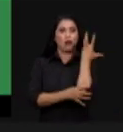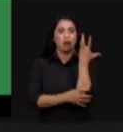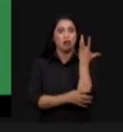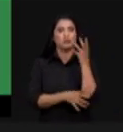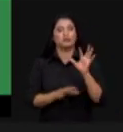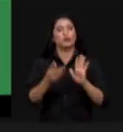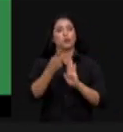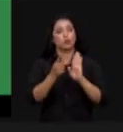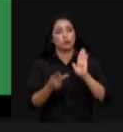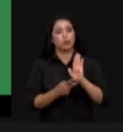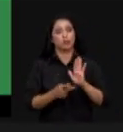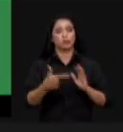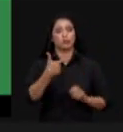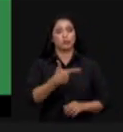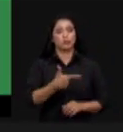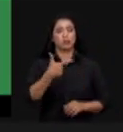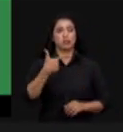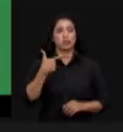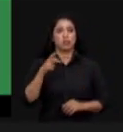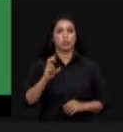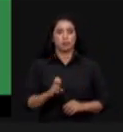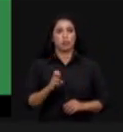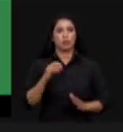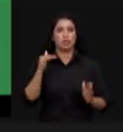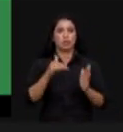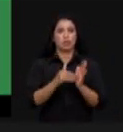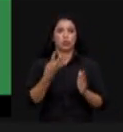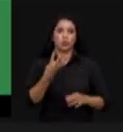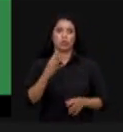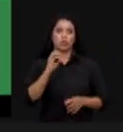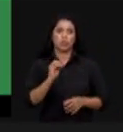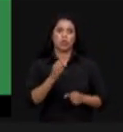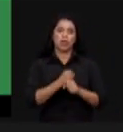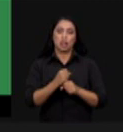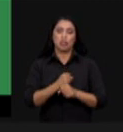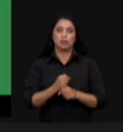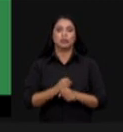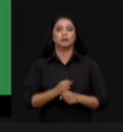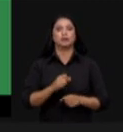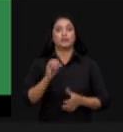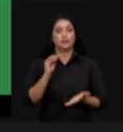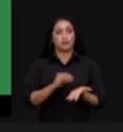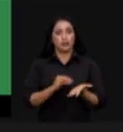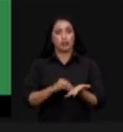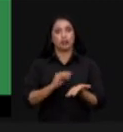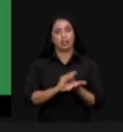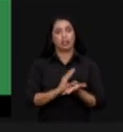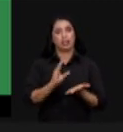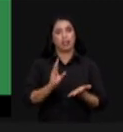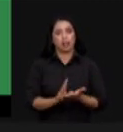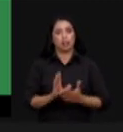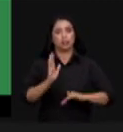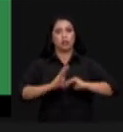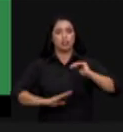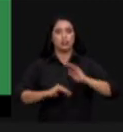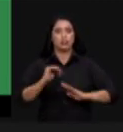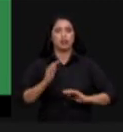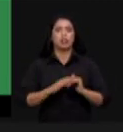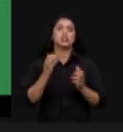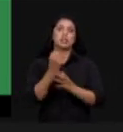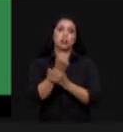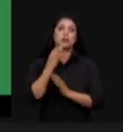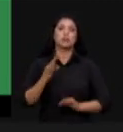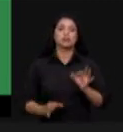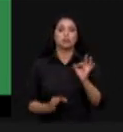acordo com o projeto de 25 a 40 anos ainda falta crédito falta qualificação falta segurança jurídica